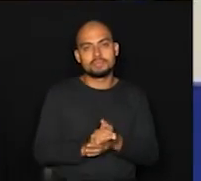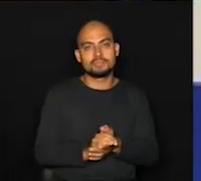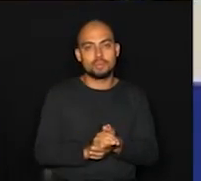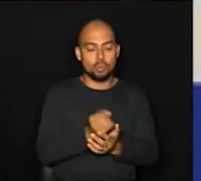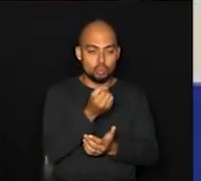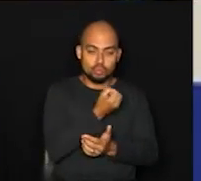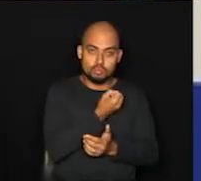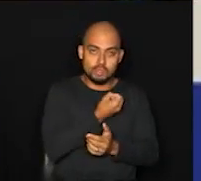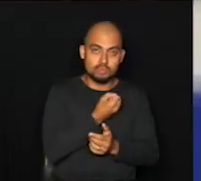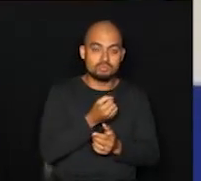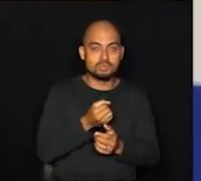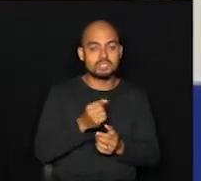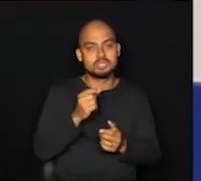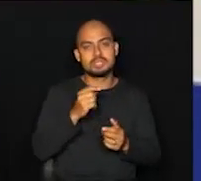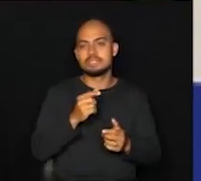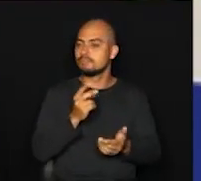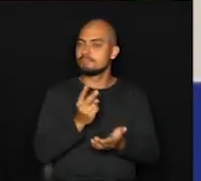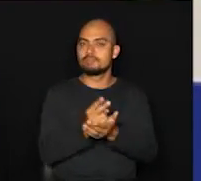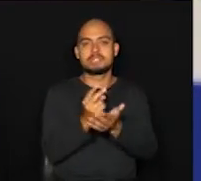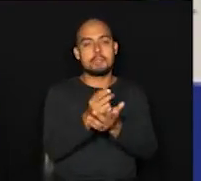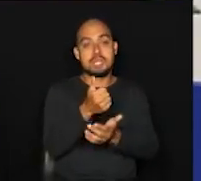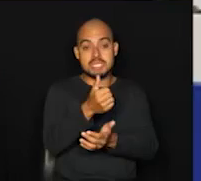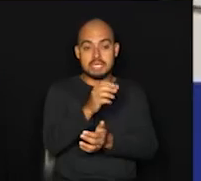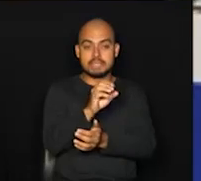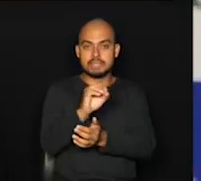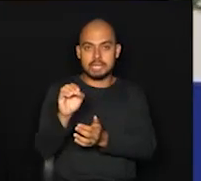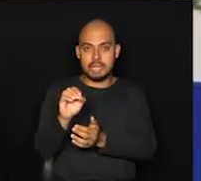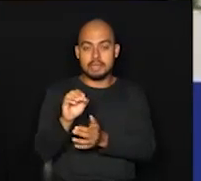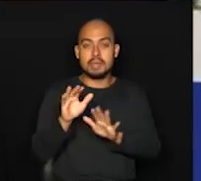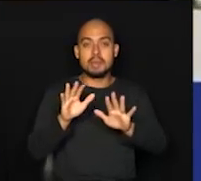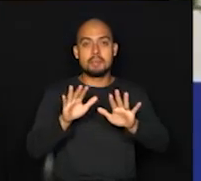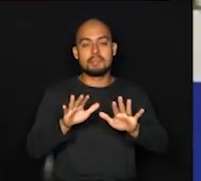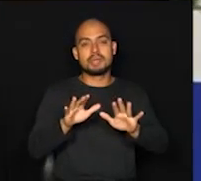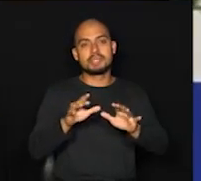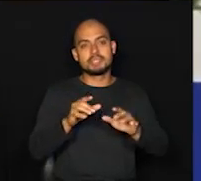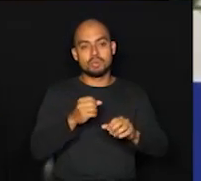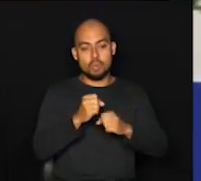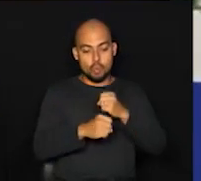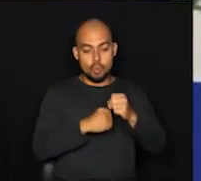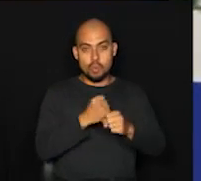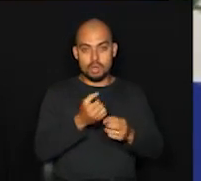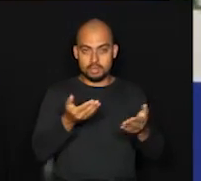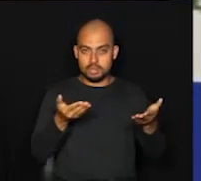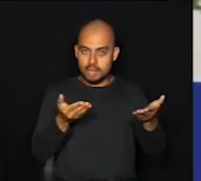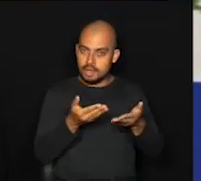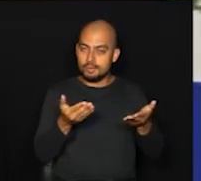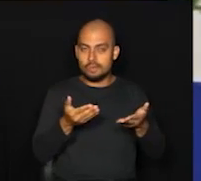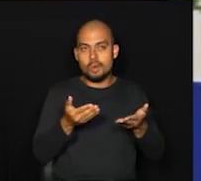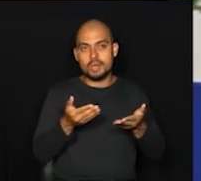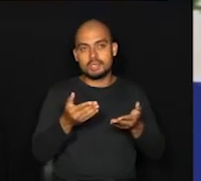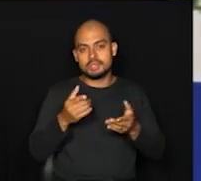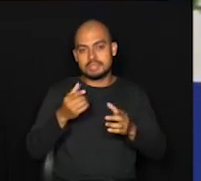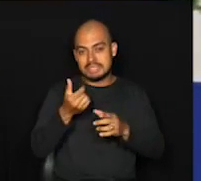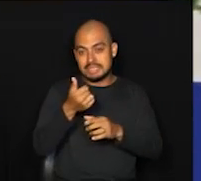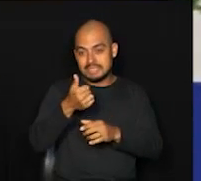nesse nível nos últimos anos e esse ano a gente teve uma redução palpável.